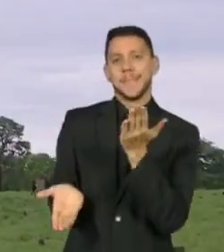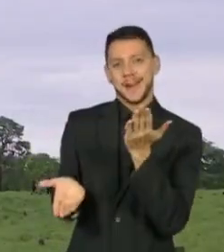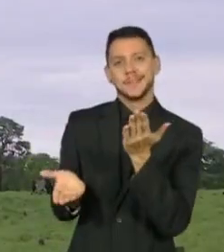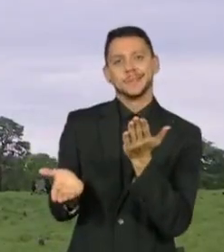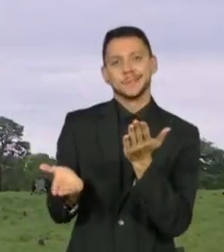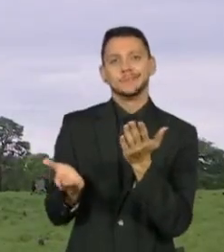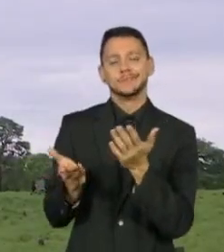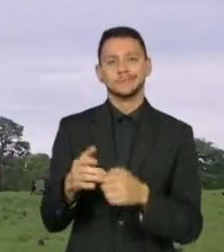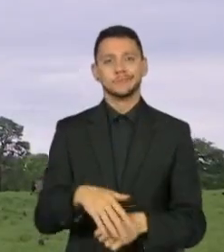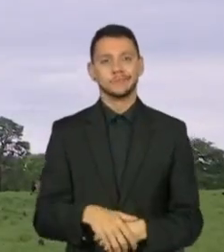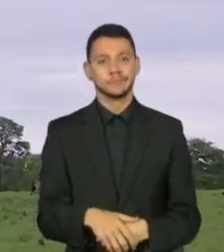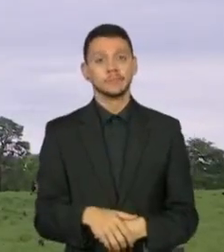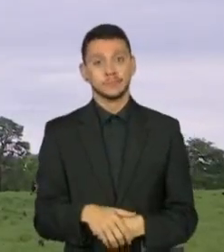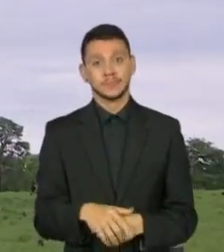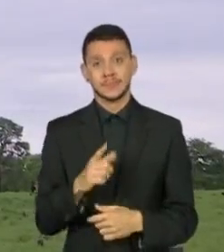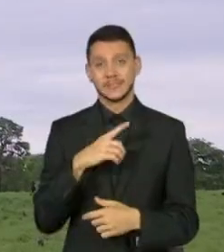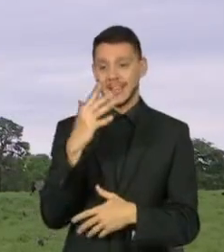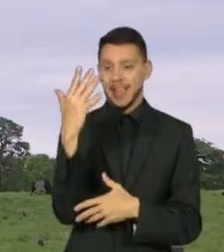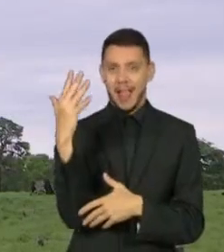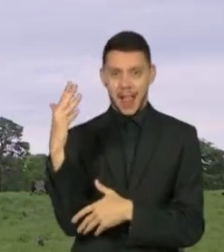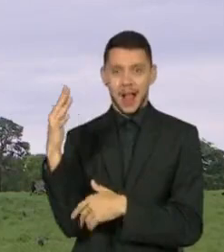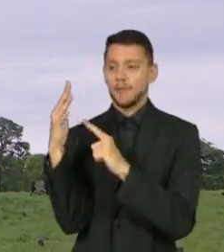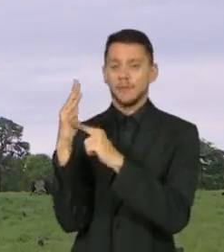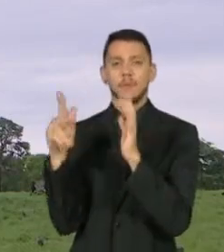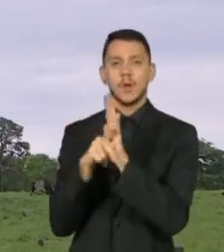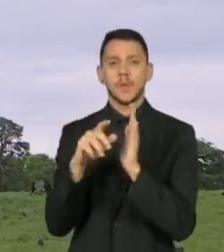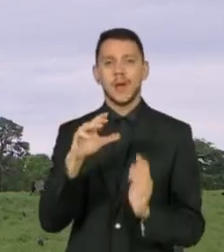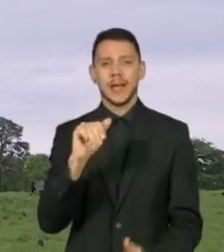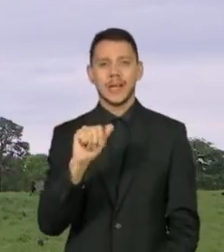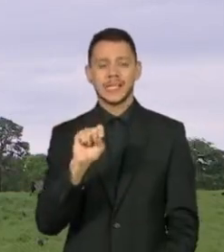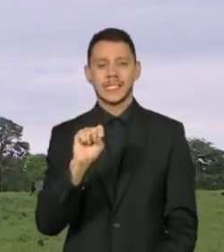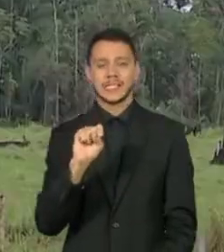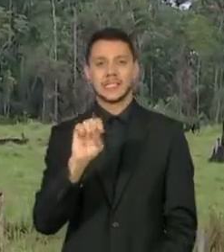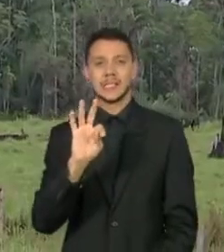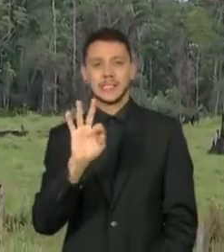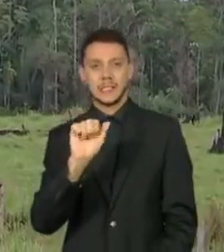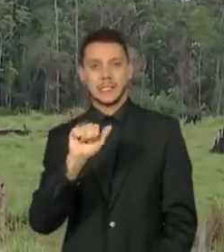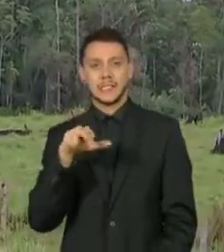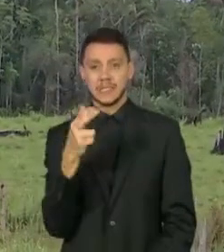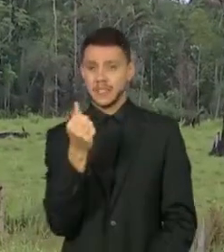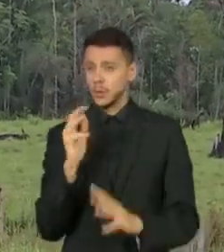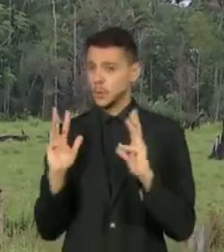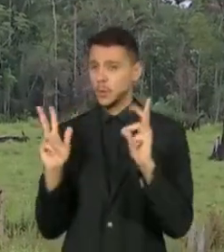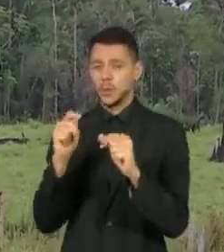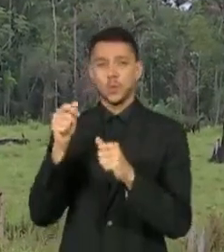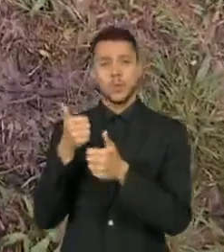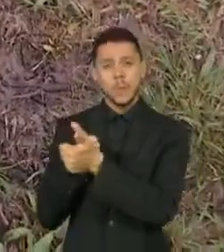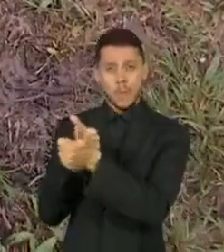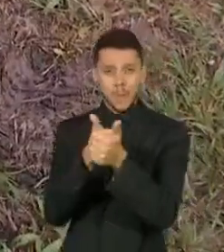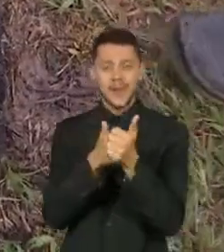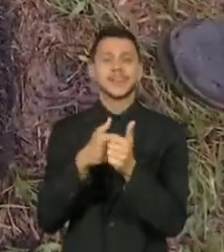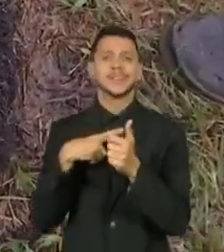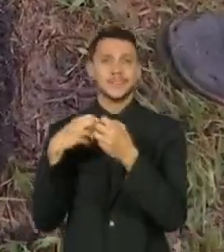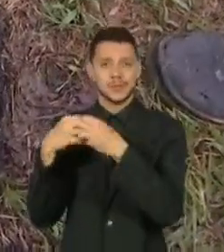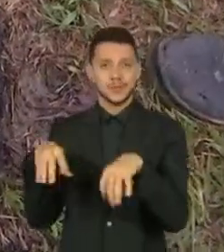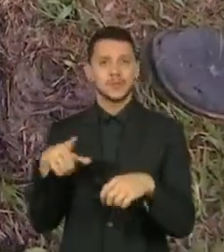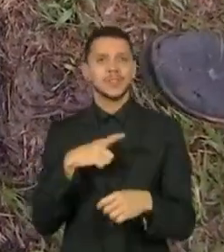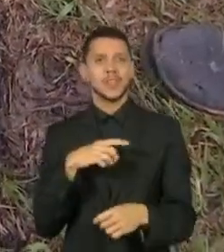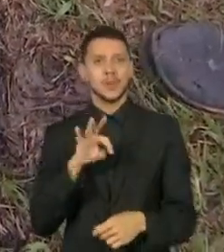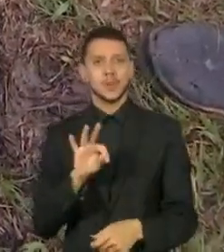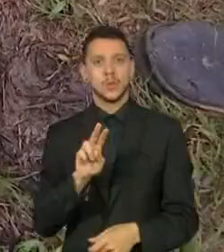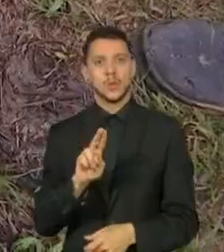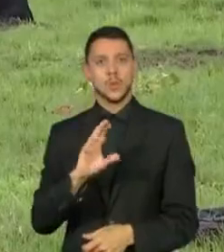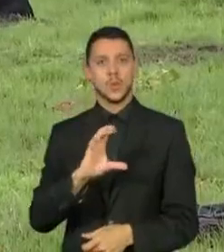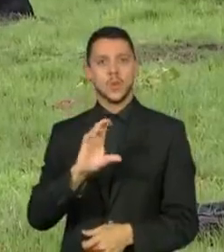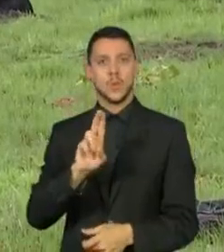Então, aqui a gente tem uma castanheira, onde todas as castanheiras em torno, aqui pertinho, foram destruídas. E também os tucumãs, provavelmente os